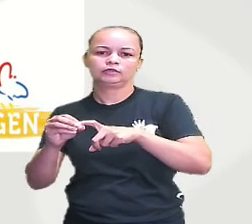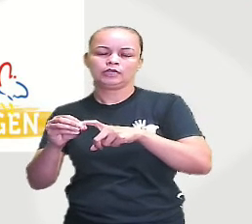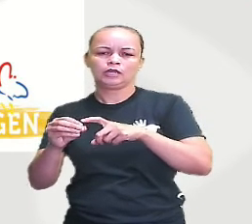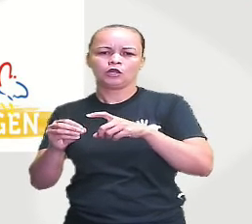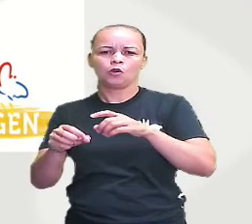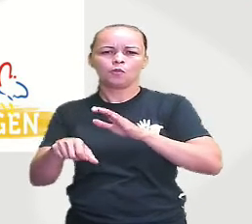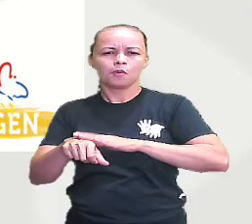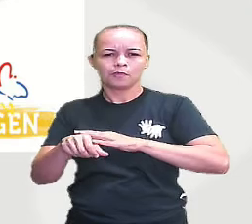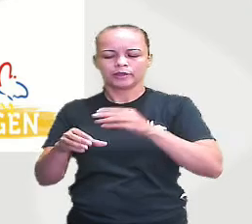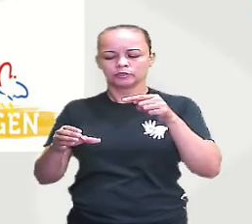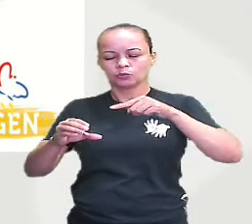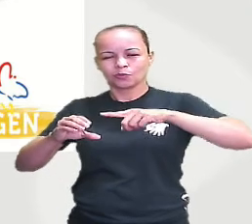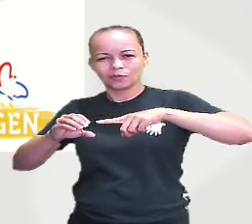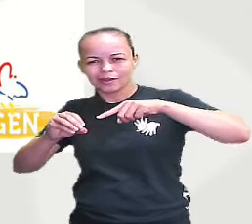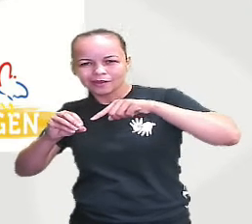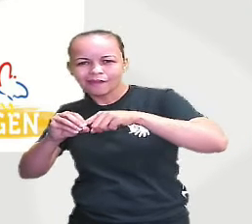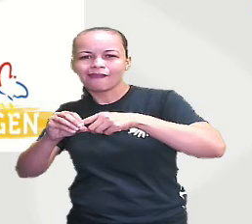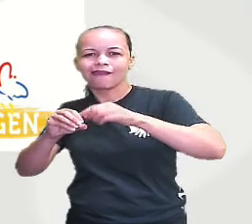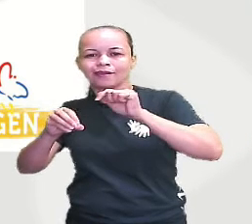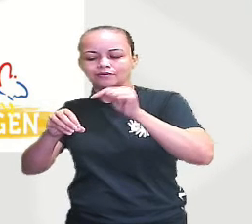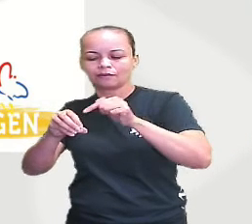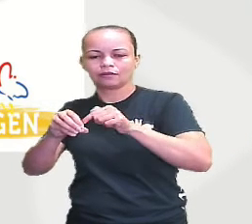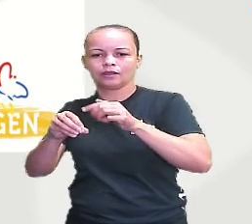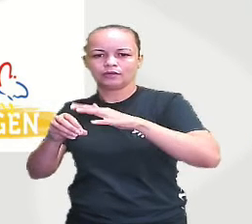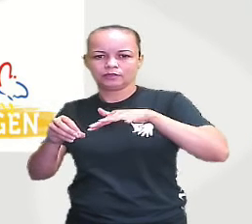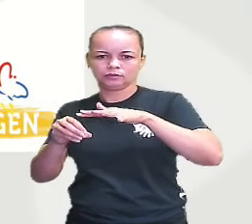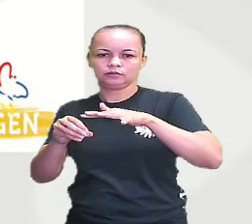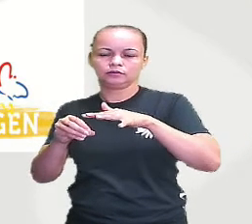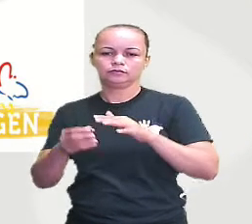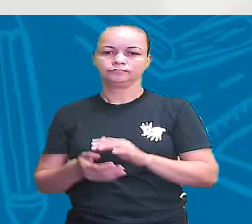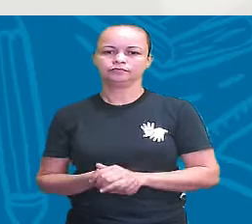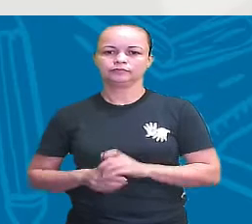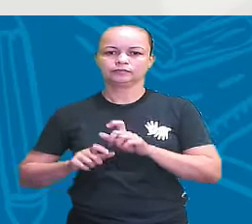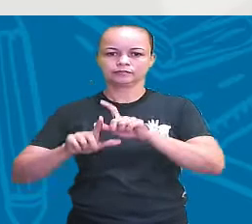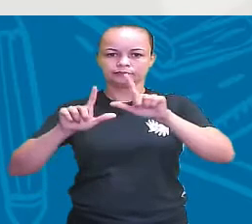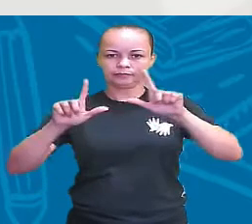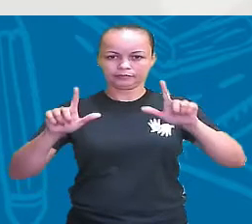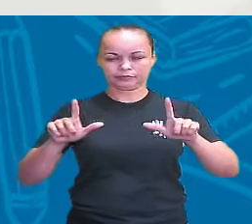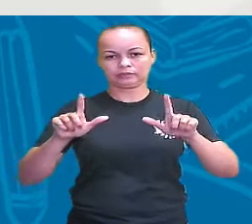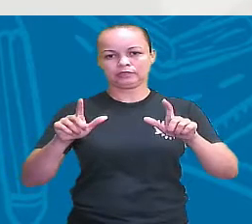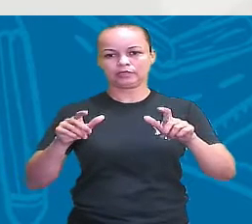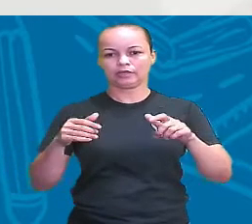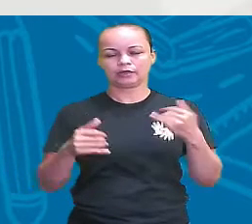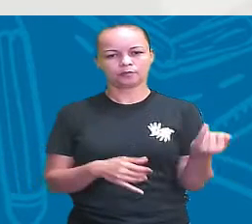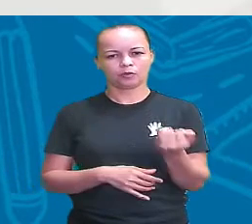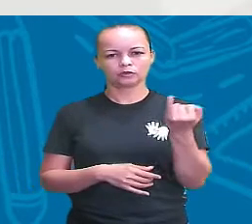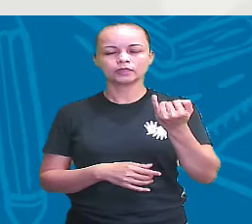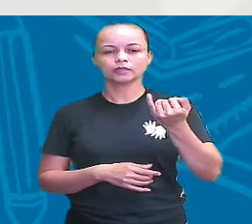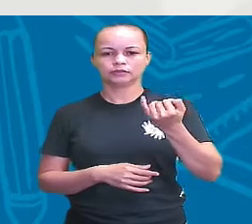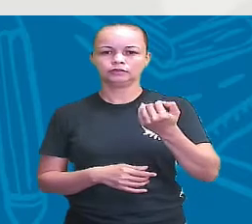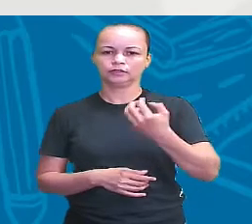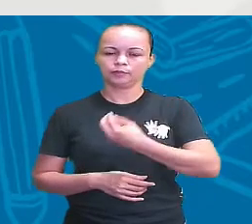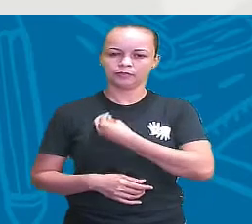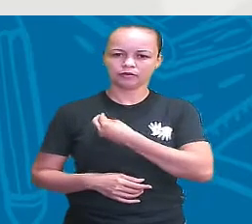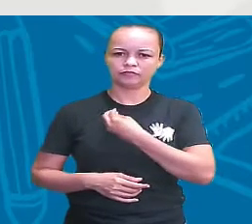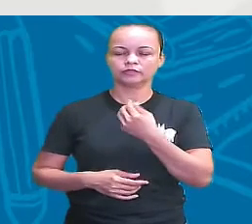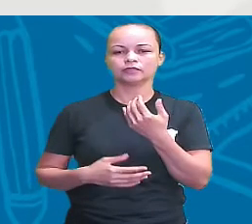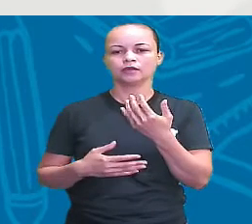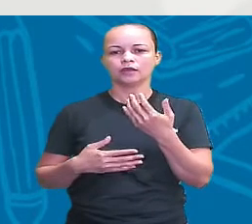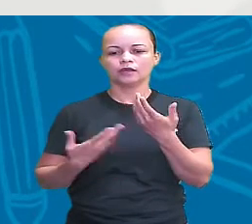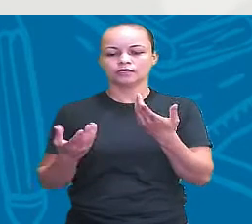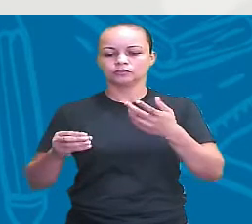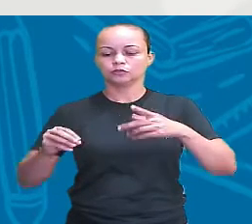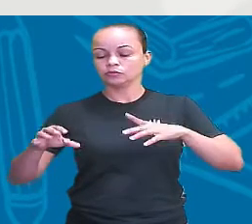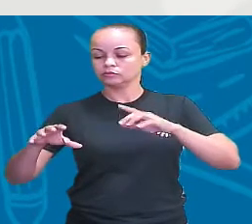que o espermatozoide entra nesse óvulo, nessa corrida, volta aqui comigo, nessa corrida que é tão importante que é a corrida para a vida, o espermatozoide na mesma